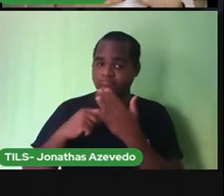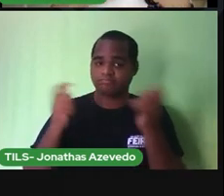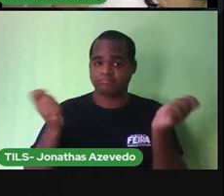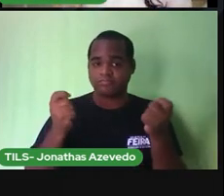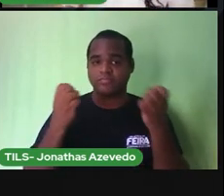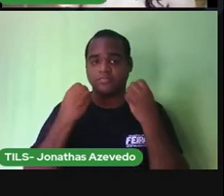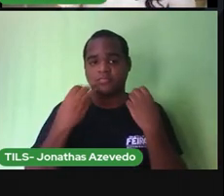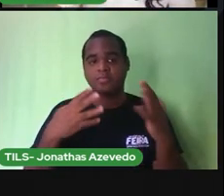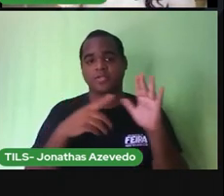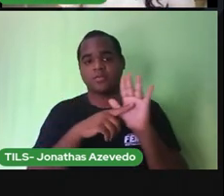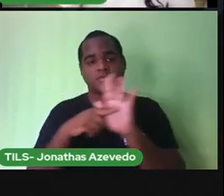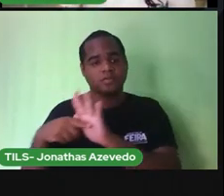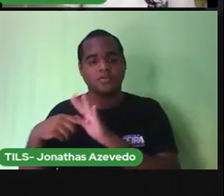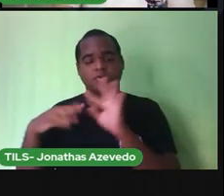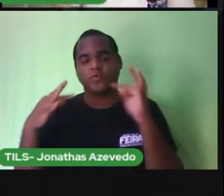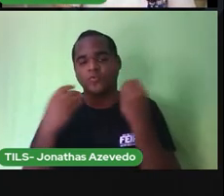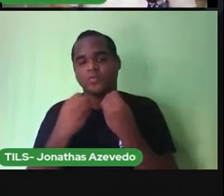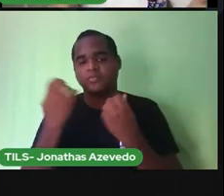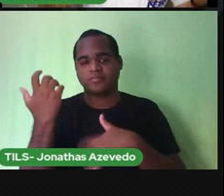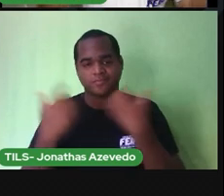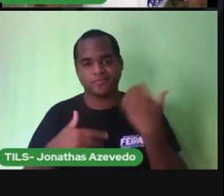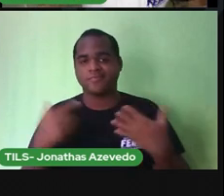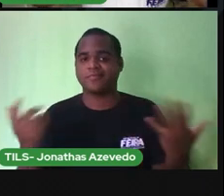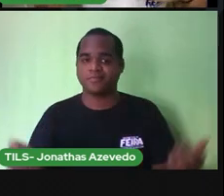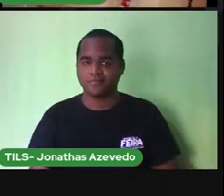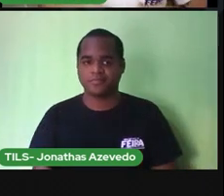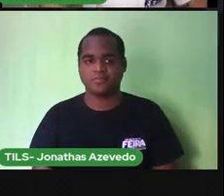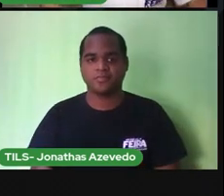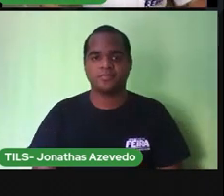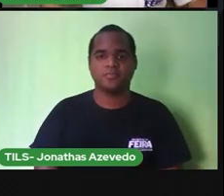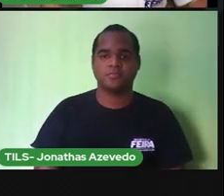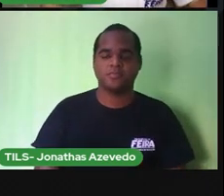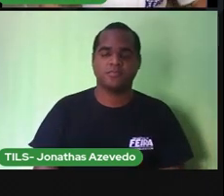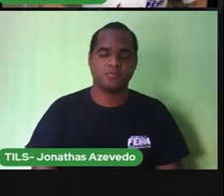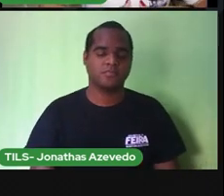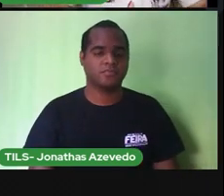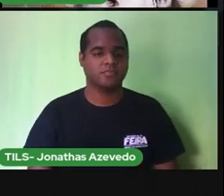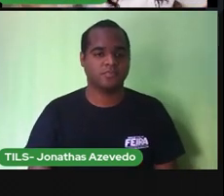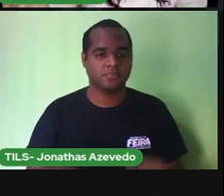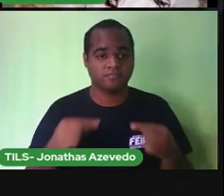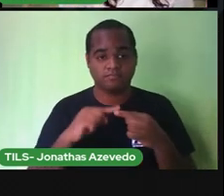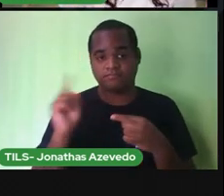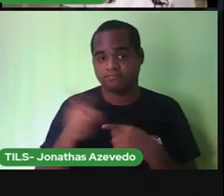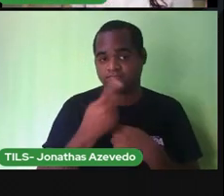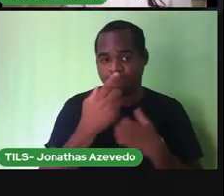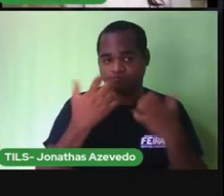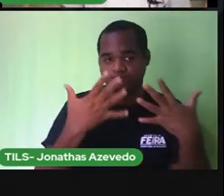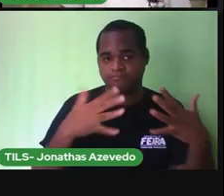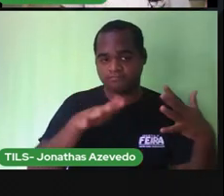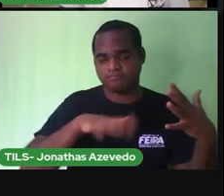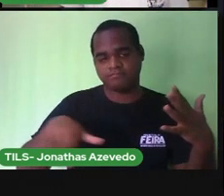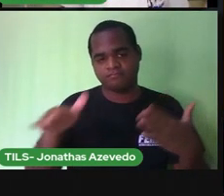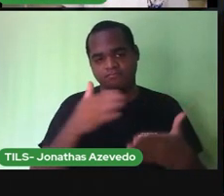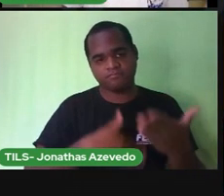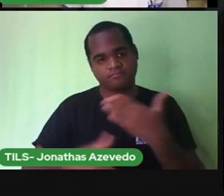eu ajudo a cuidar do outro e quando eu cuido do ambiente eu tô cuidando de todo mundo